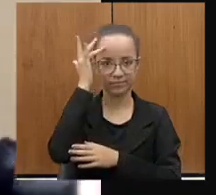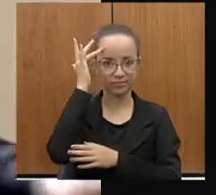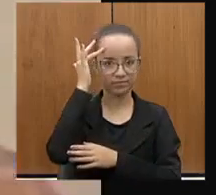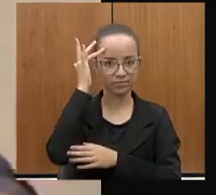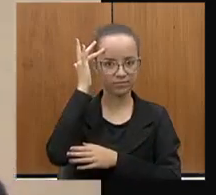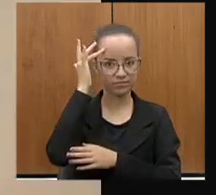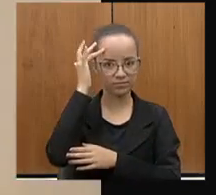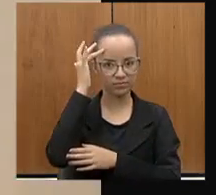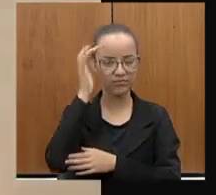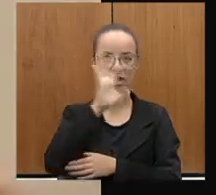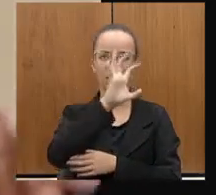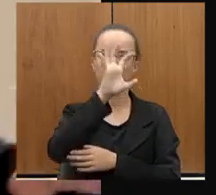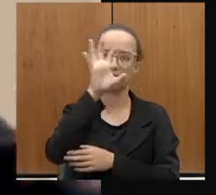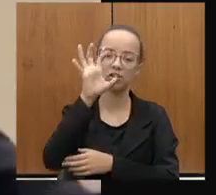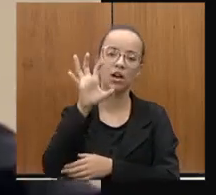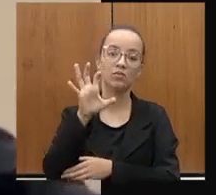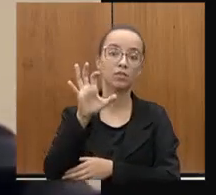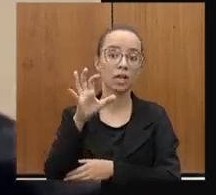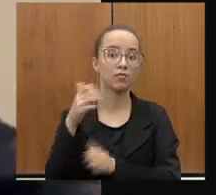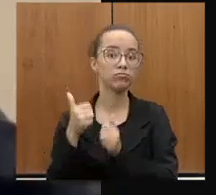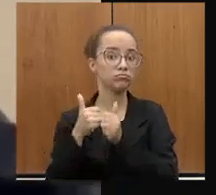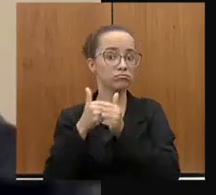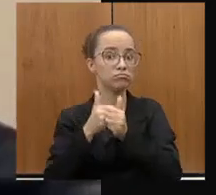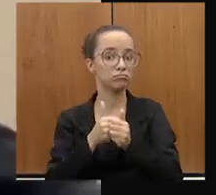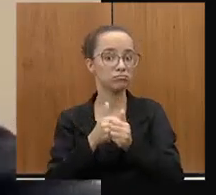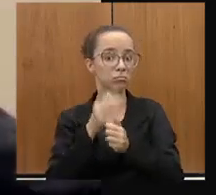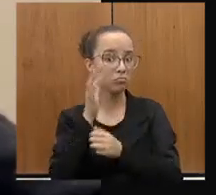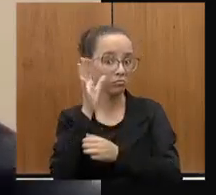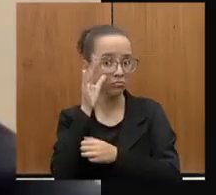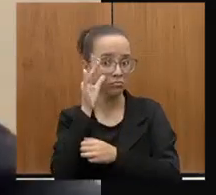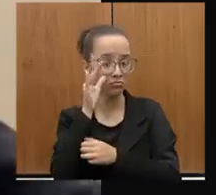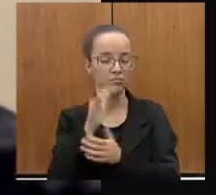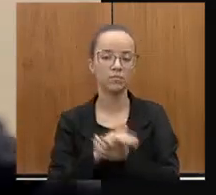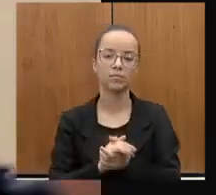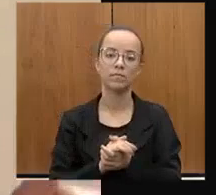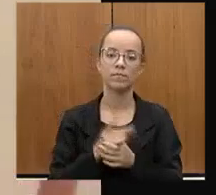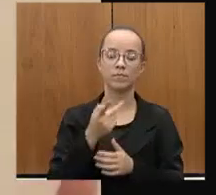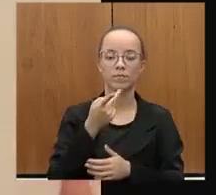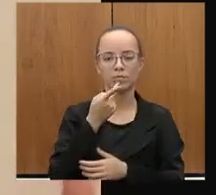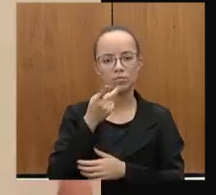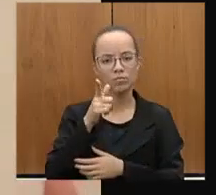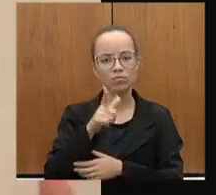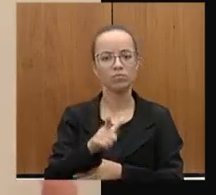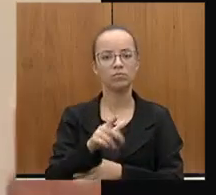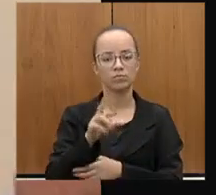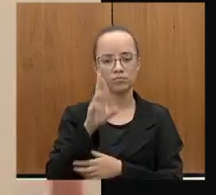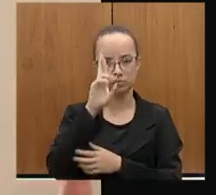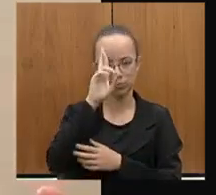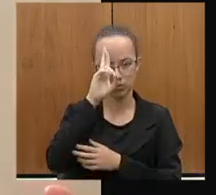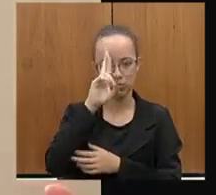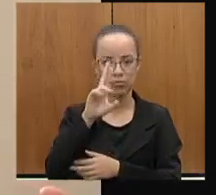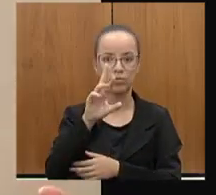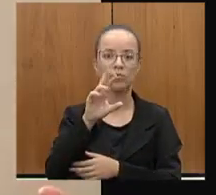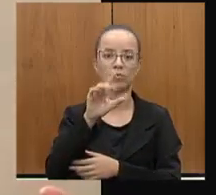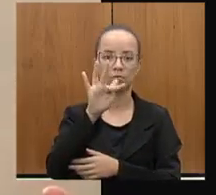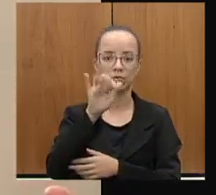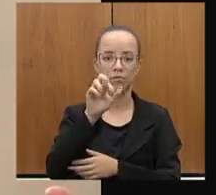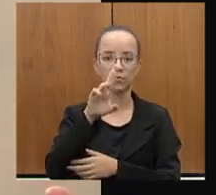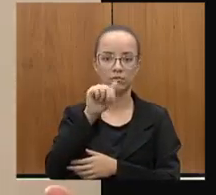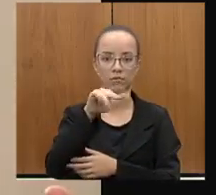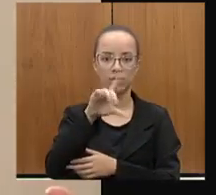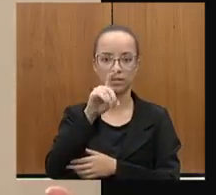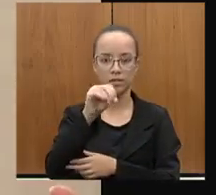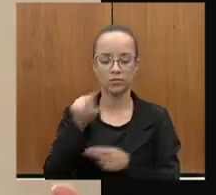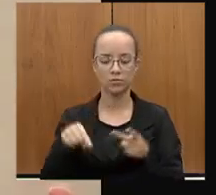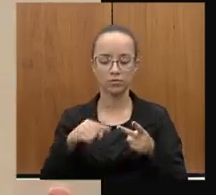região que estamos acompanhando e digo mais, senhor presidente, caro doutor Fernando, caro doutor Rodrigo, pessoas